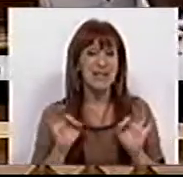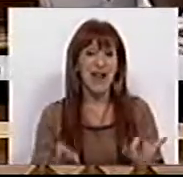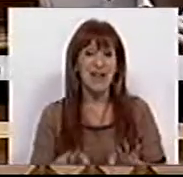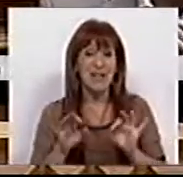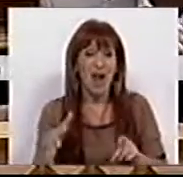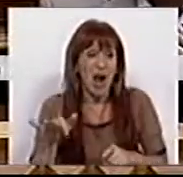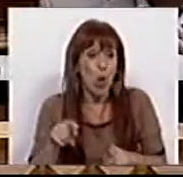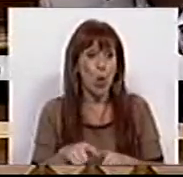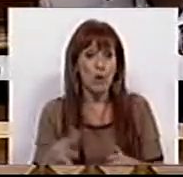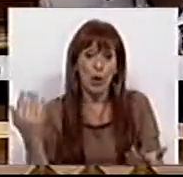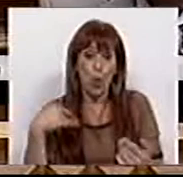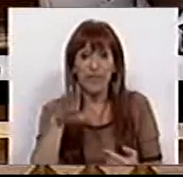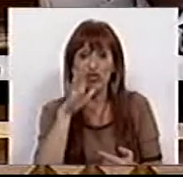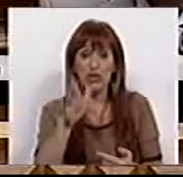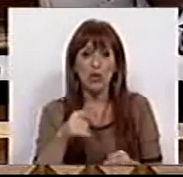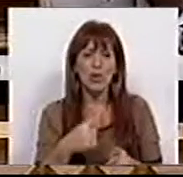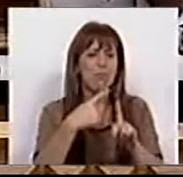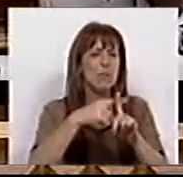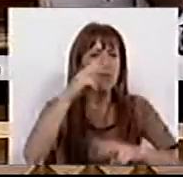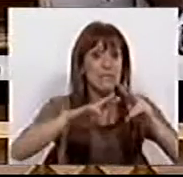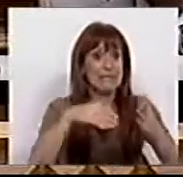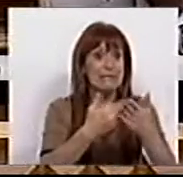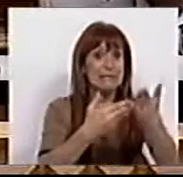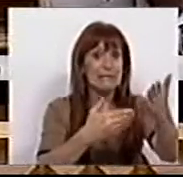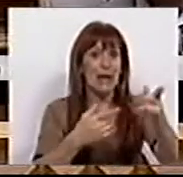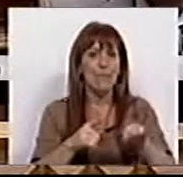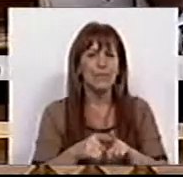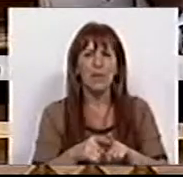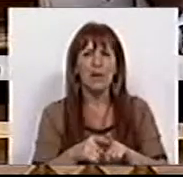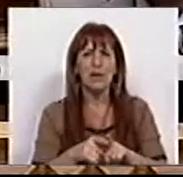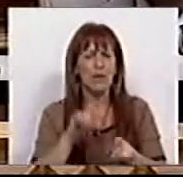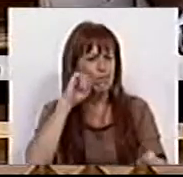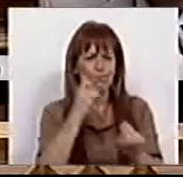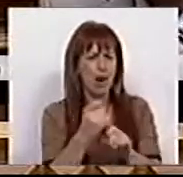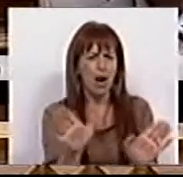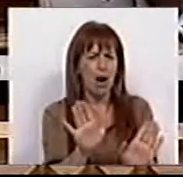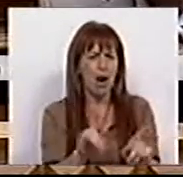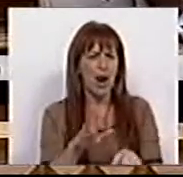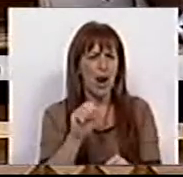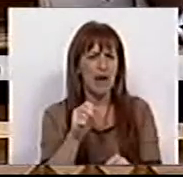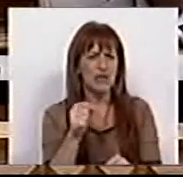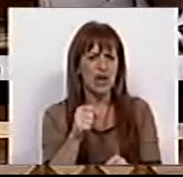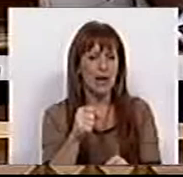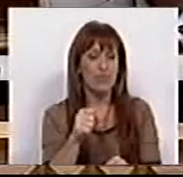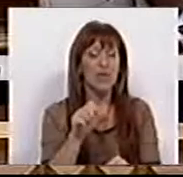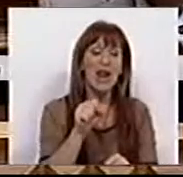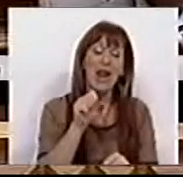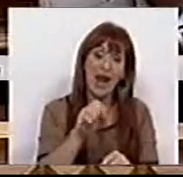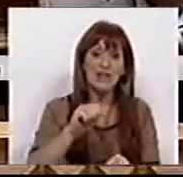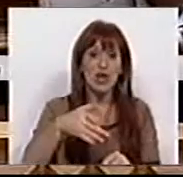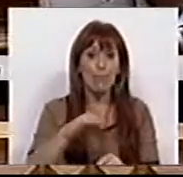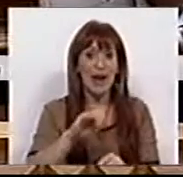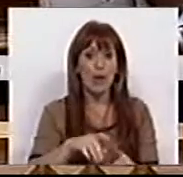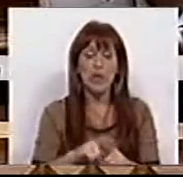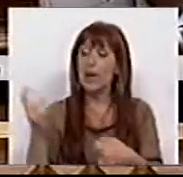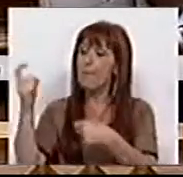naquilo que eu já referi, benefícios fiscais não cobrados às SGPS, parcerias